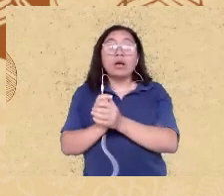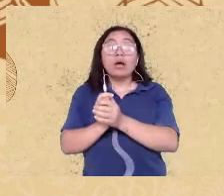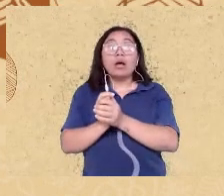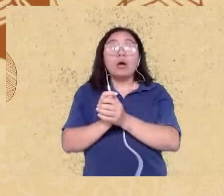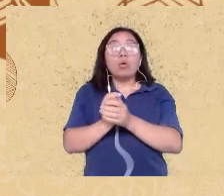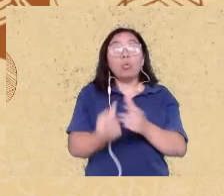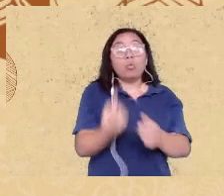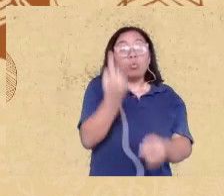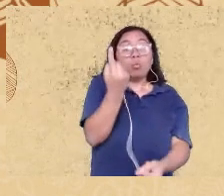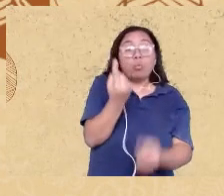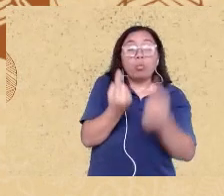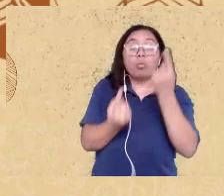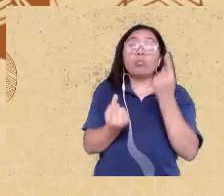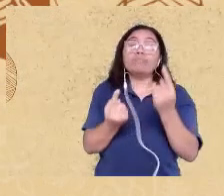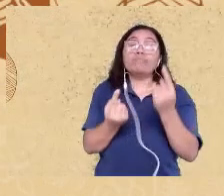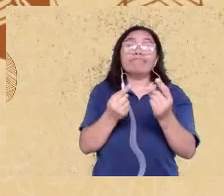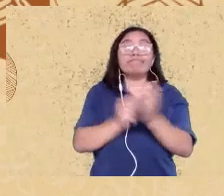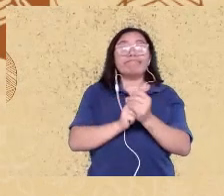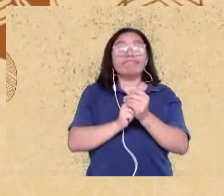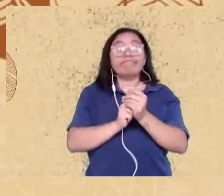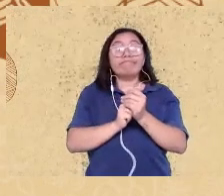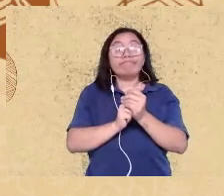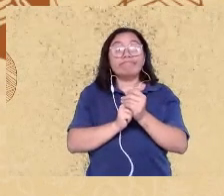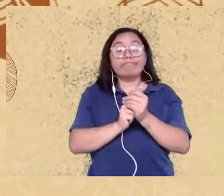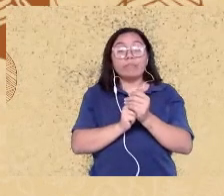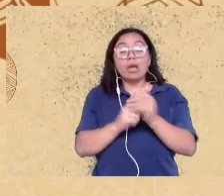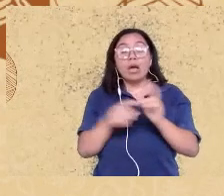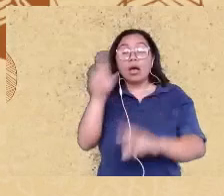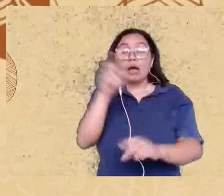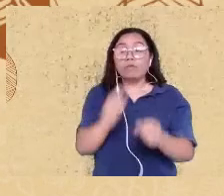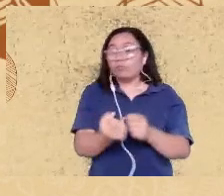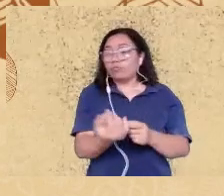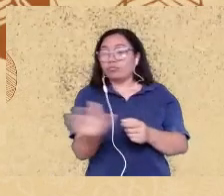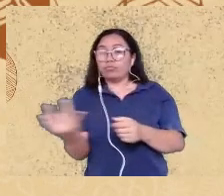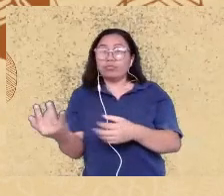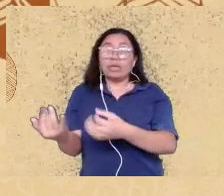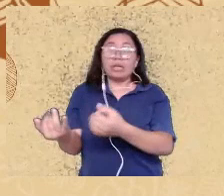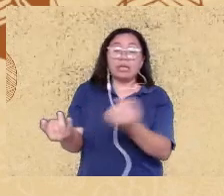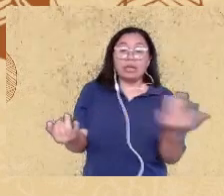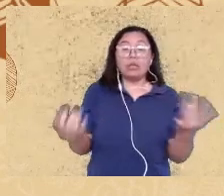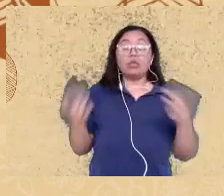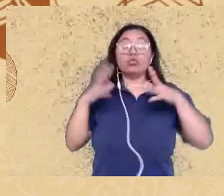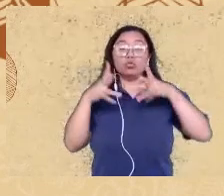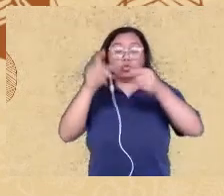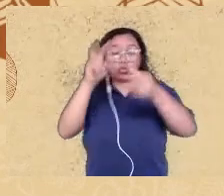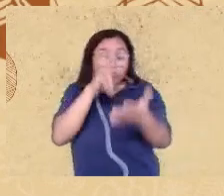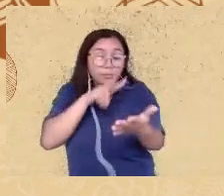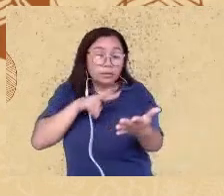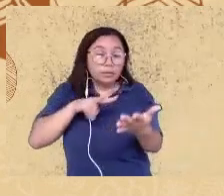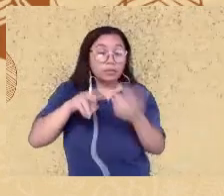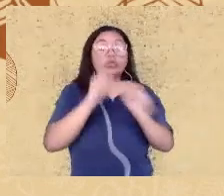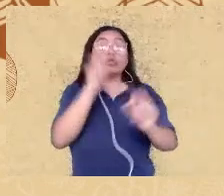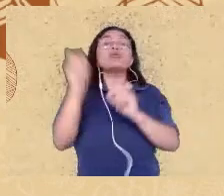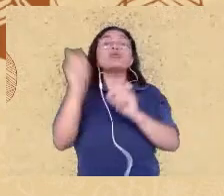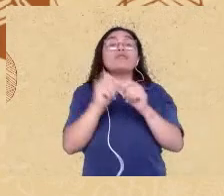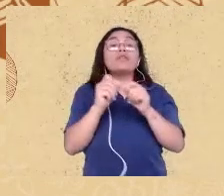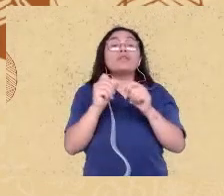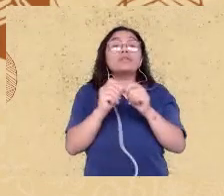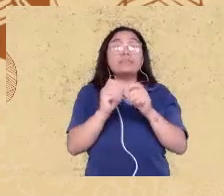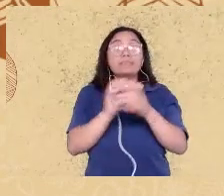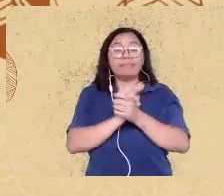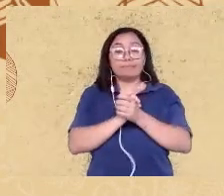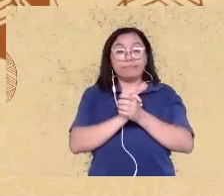e a quantificar em função do todo que nós observamos então o que foi que nós fizemos em um segundo